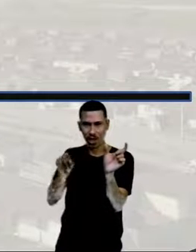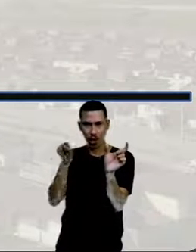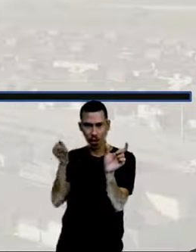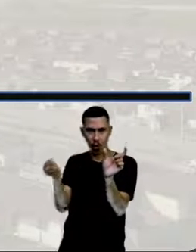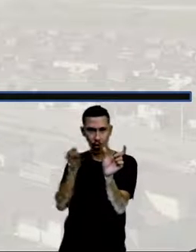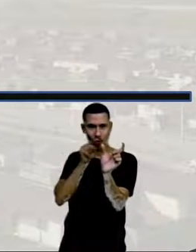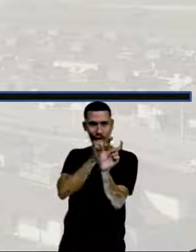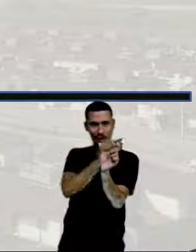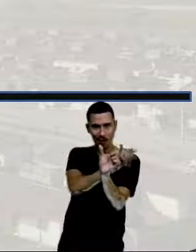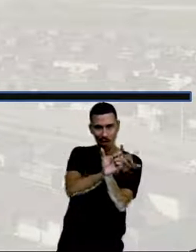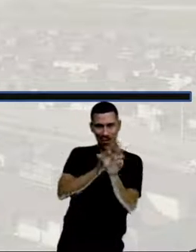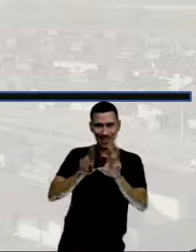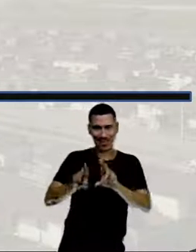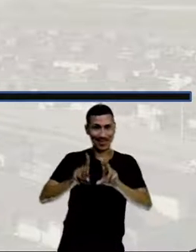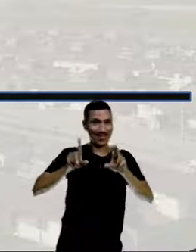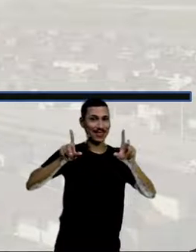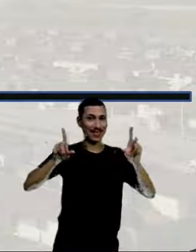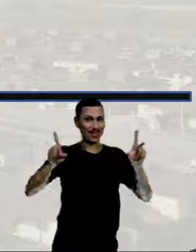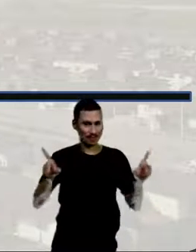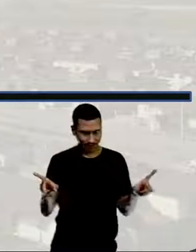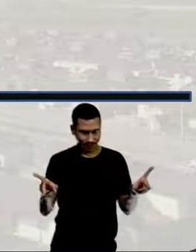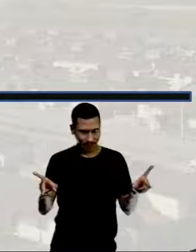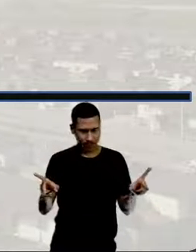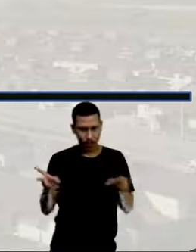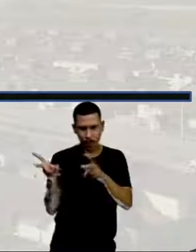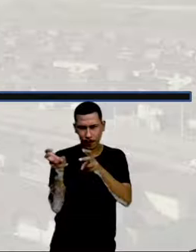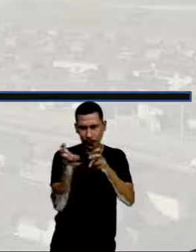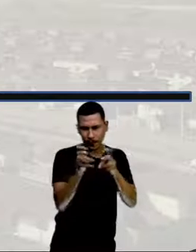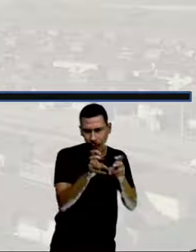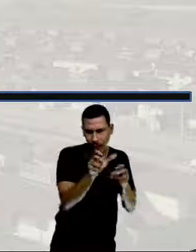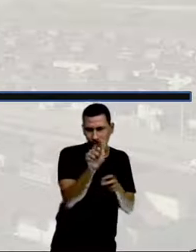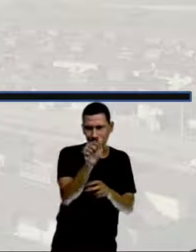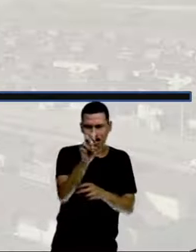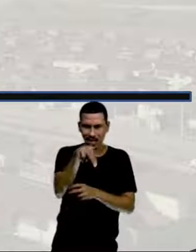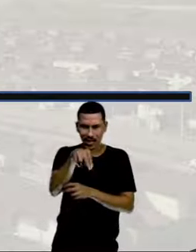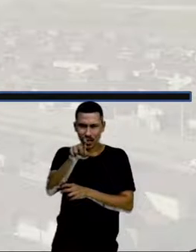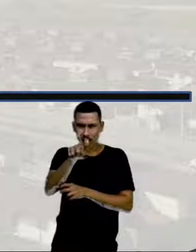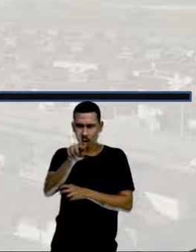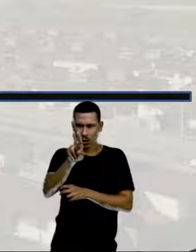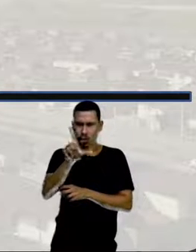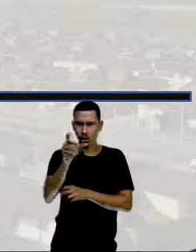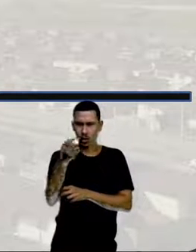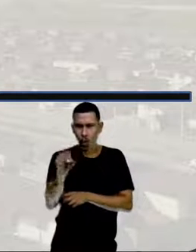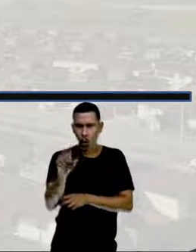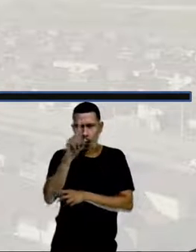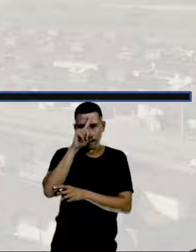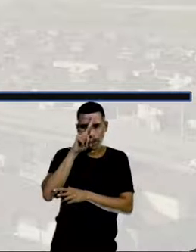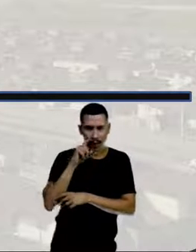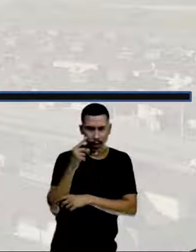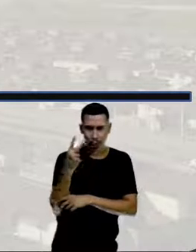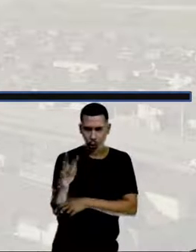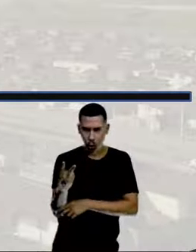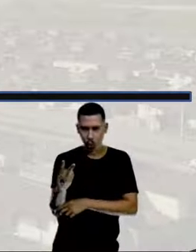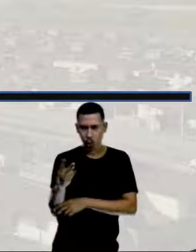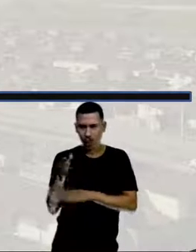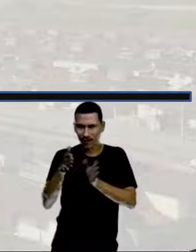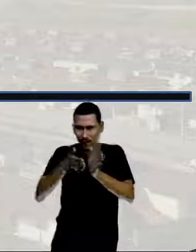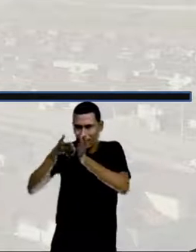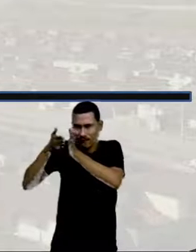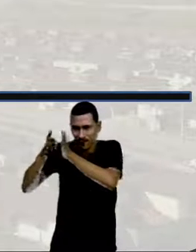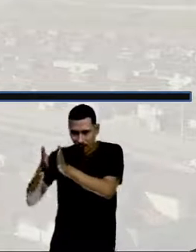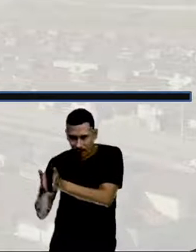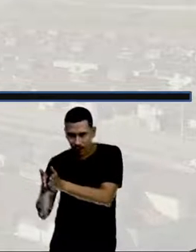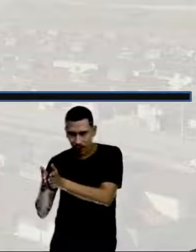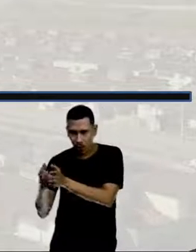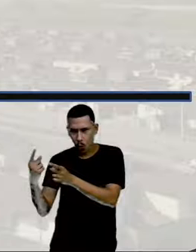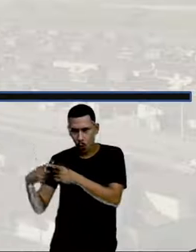estar de outro. Percebam o seguinte, esses ângulos aqui, os dois amarelos que estão entre eles, eles estão do mesmo lado, inclusive